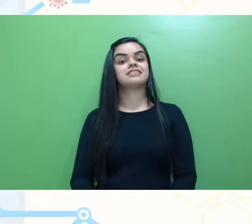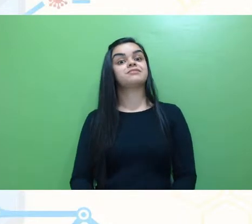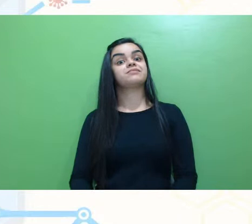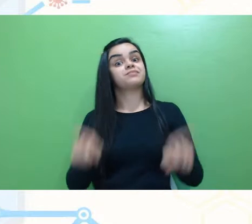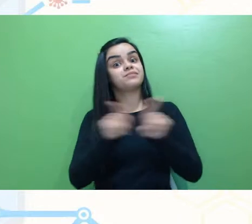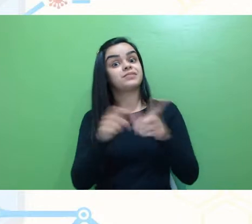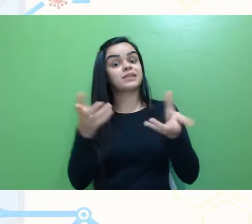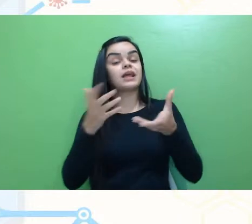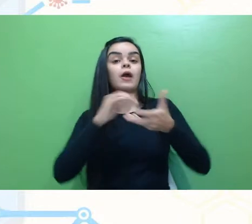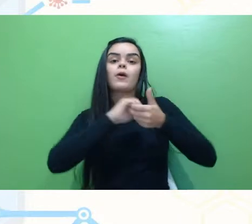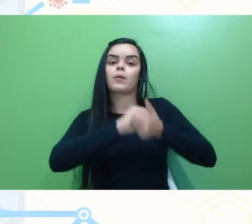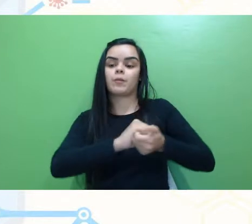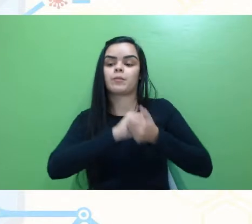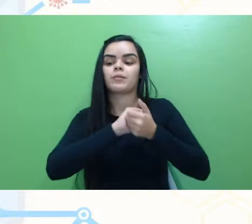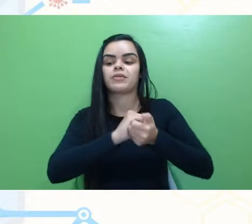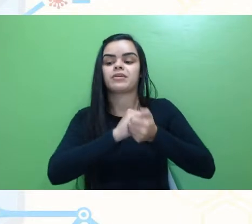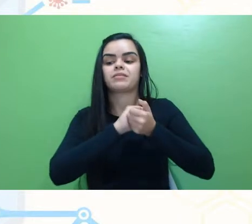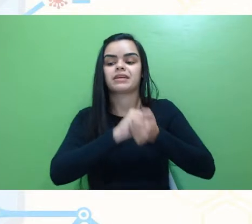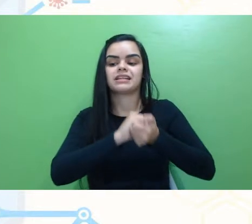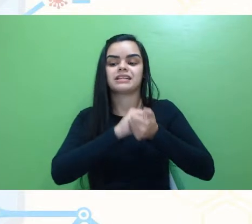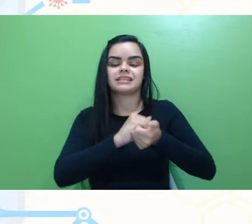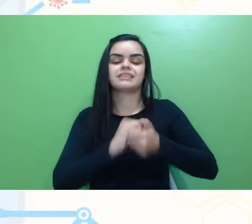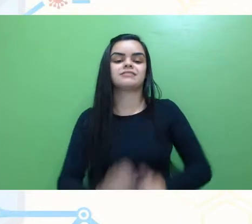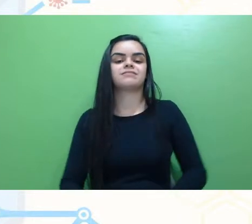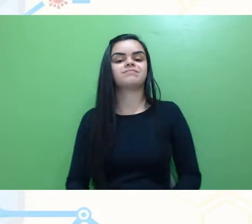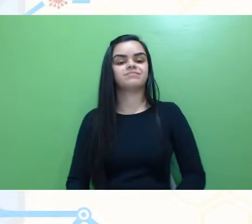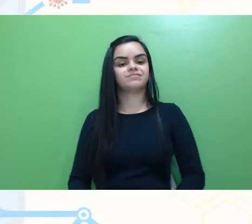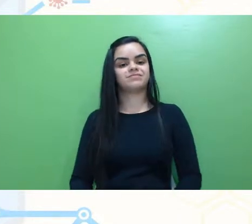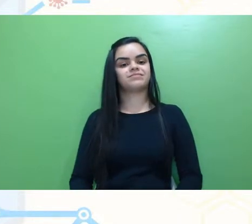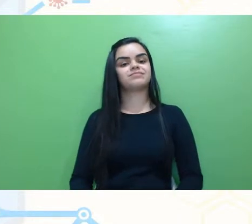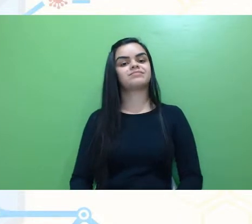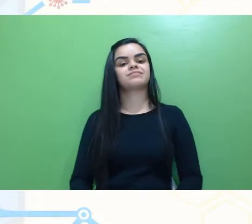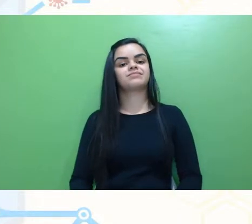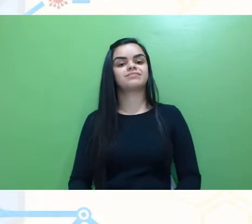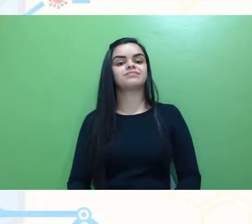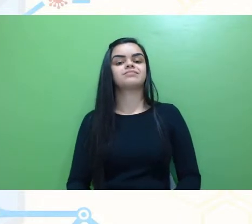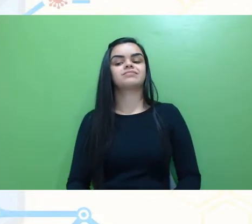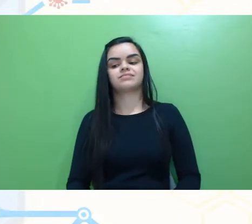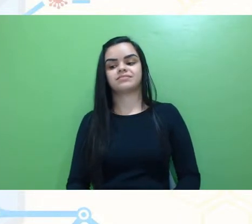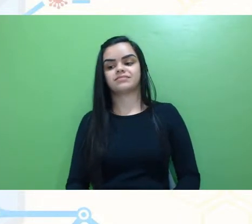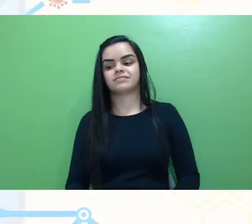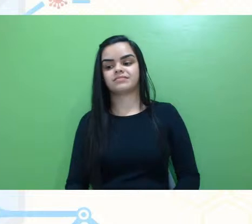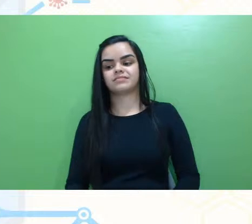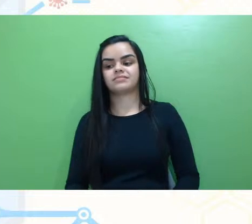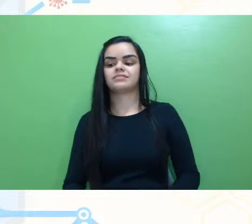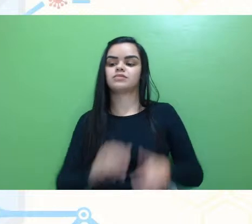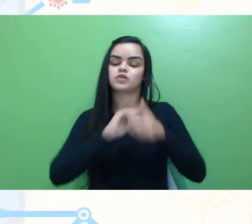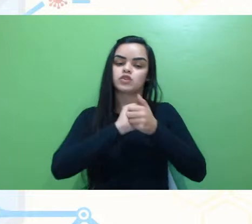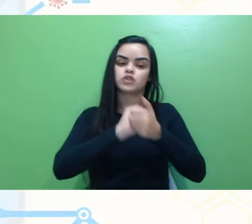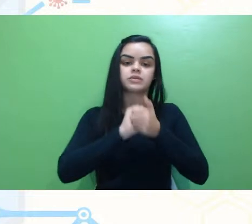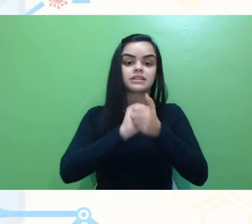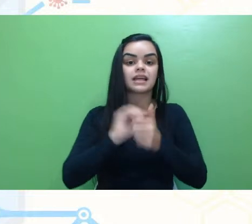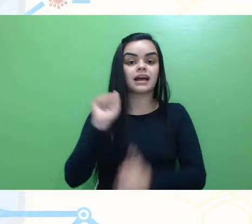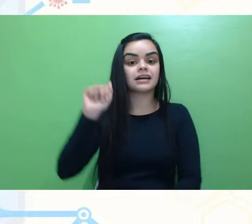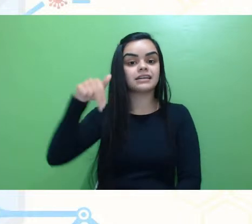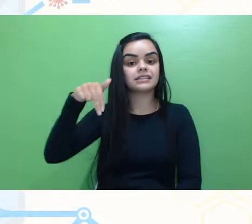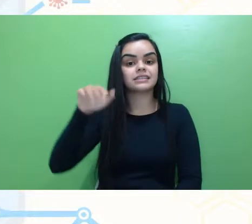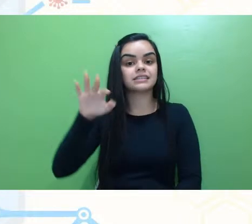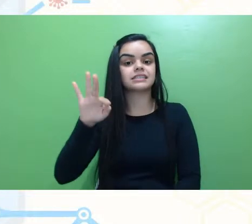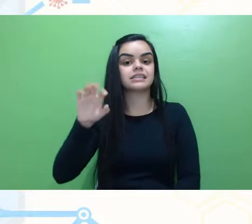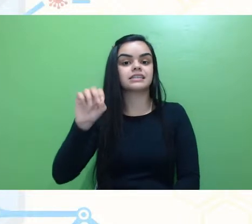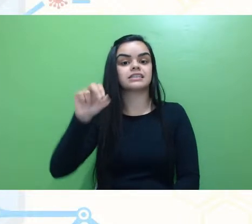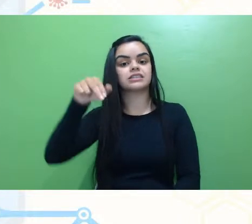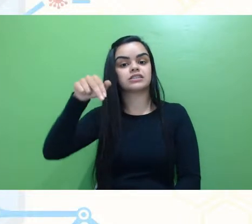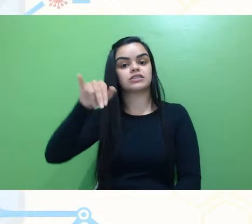colegas, então quero, antes de iniciar efetivamente a fala, cumprimentar o Antônio, né, colega